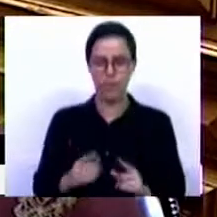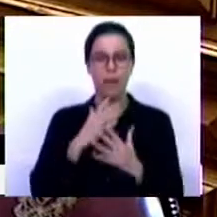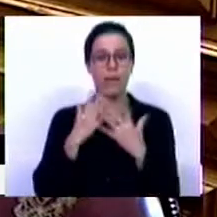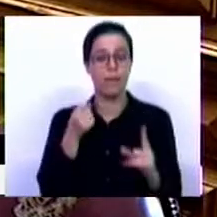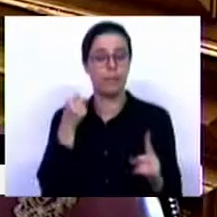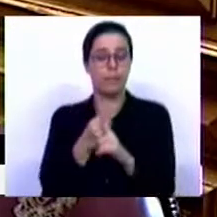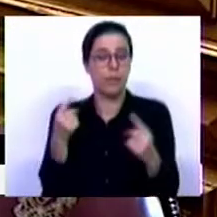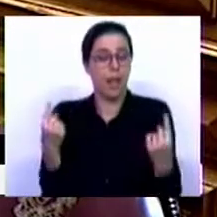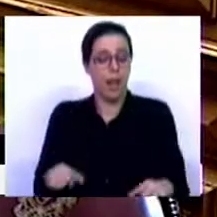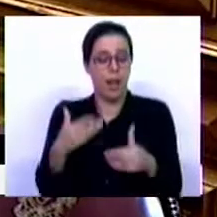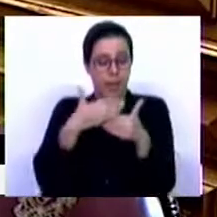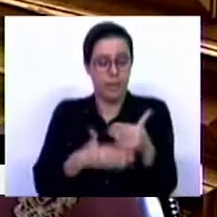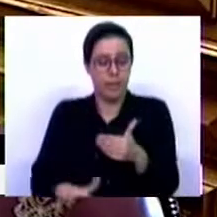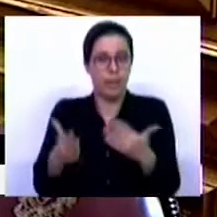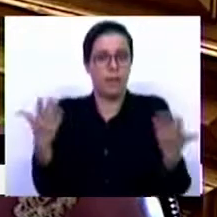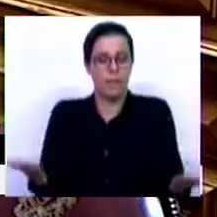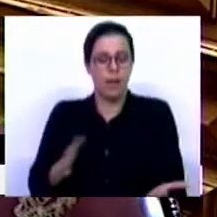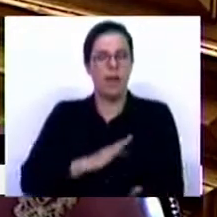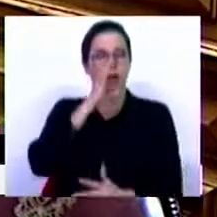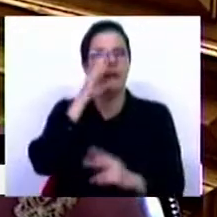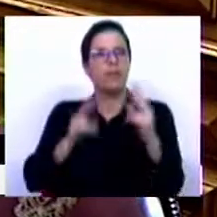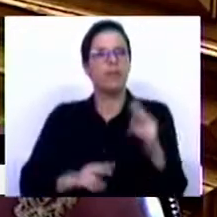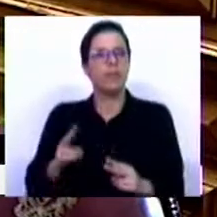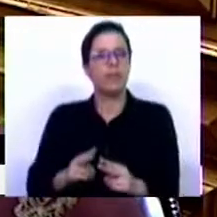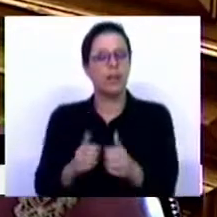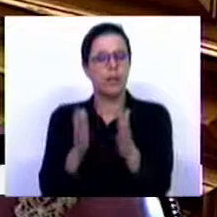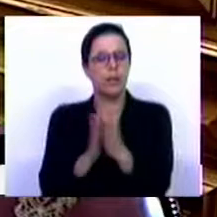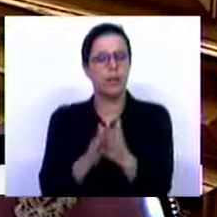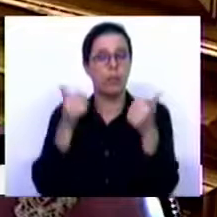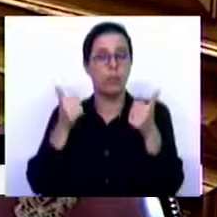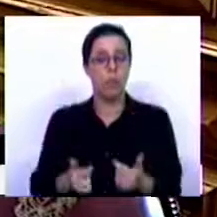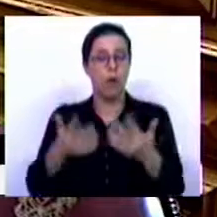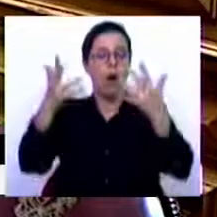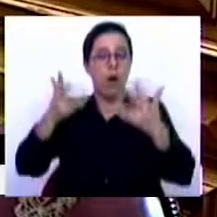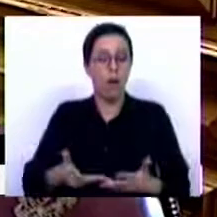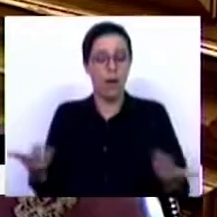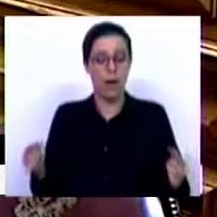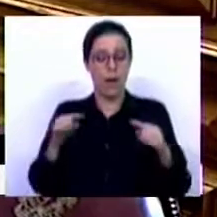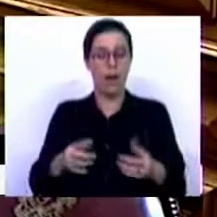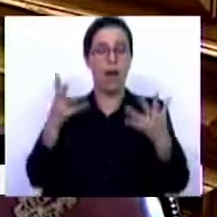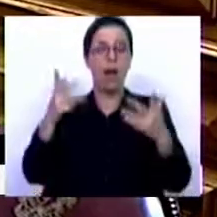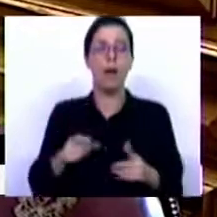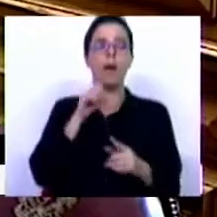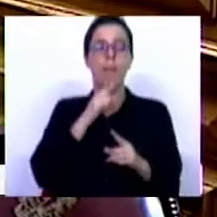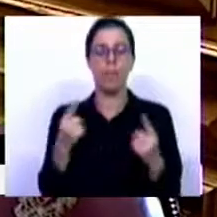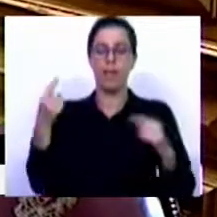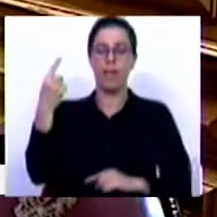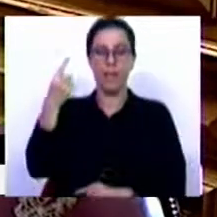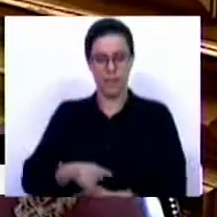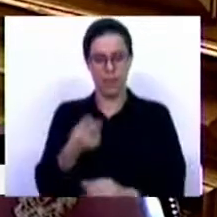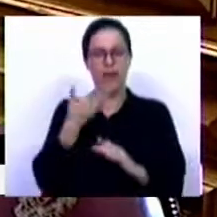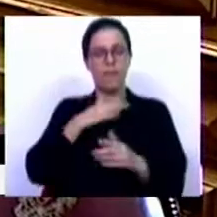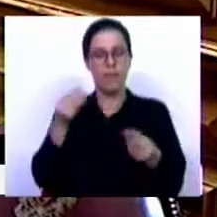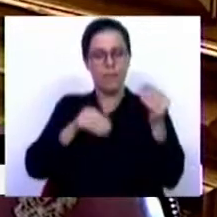grandes desafios que têm pela frente. Mas Sr. Ministro das Finanças, como todos os bons orçamentos, este orçamento pode e deve ser